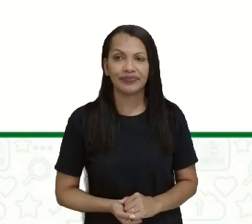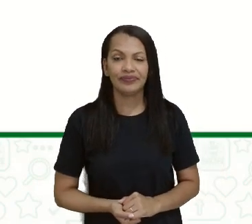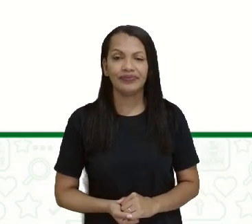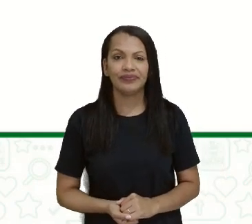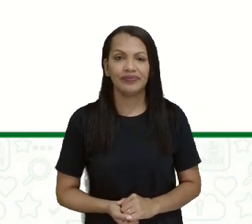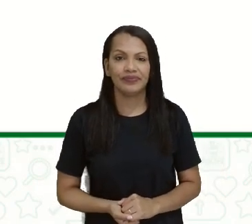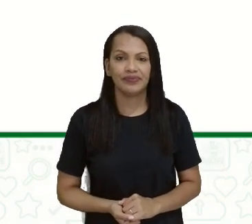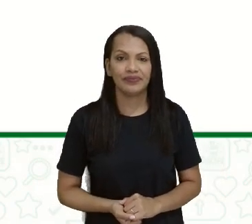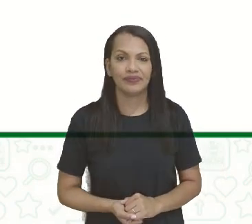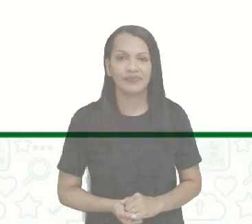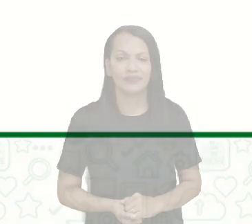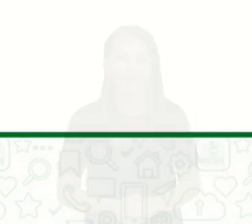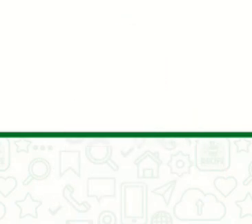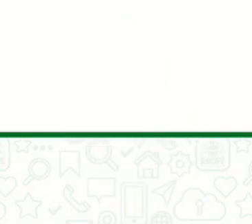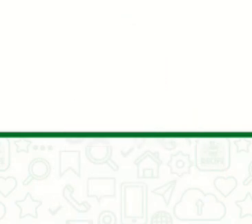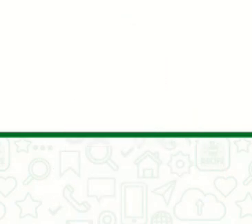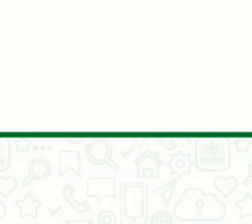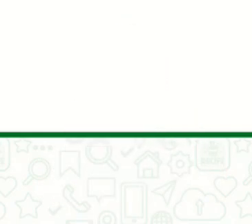Amém.